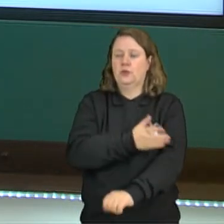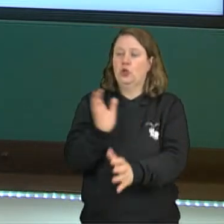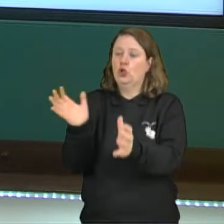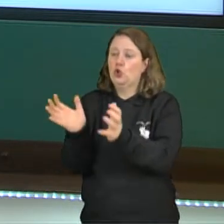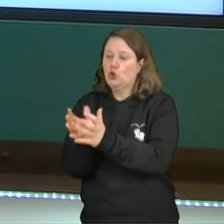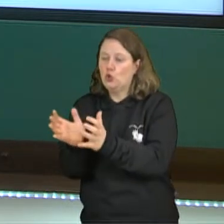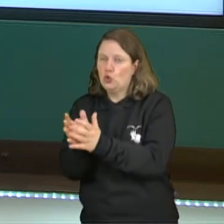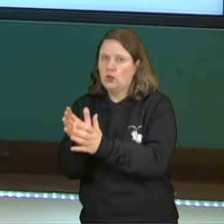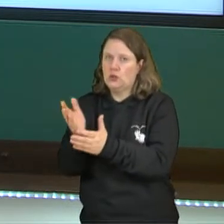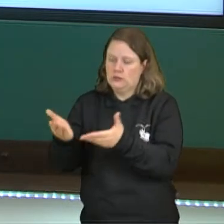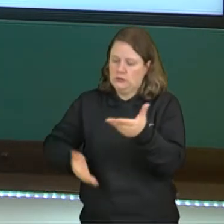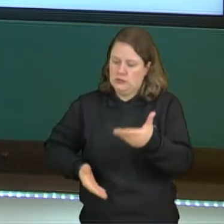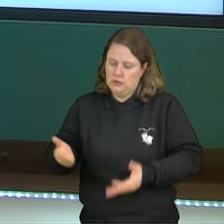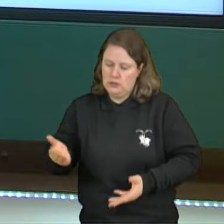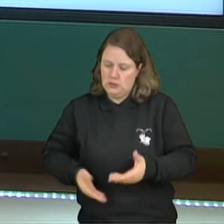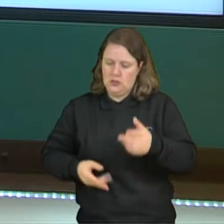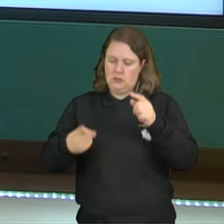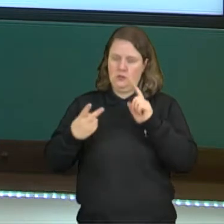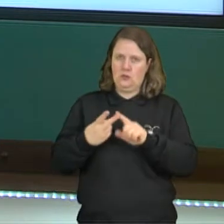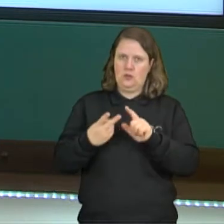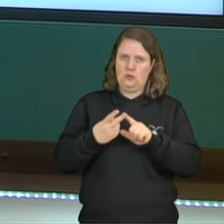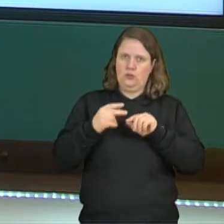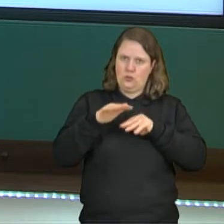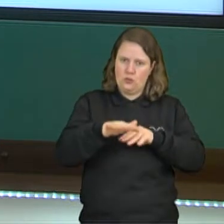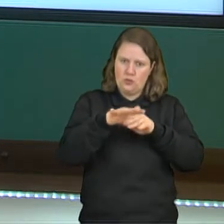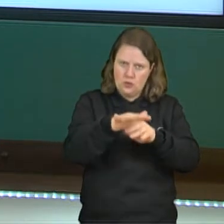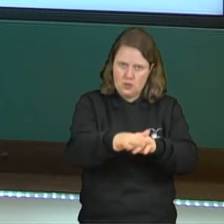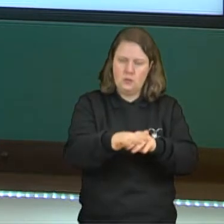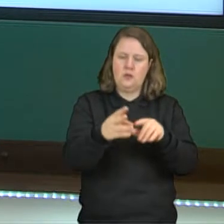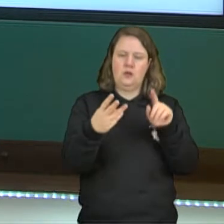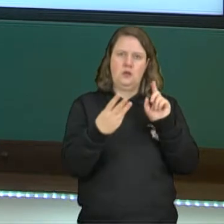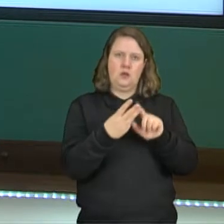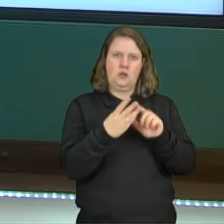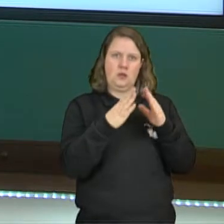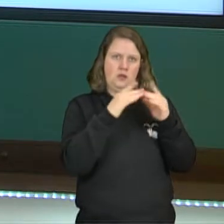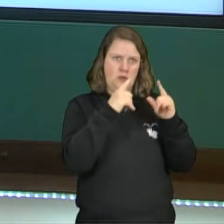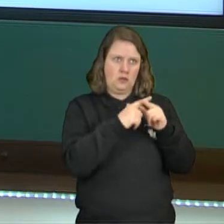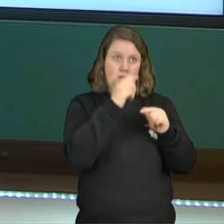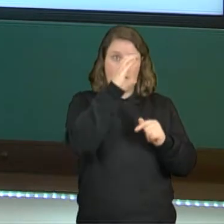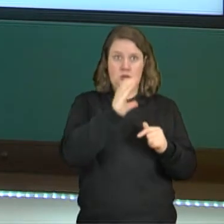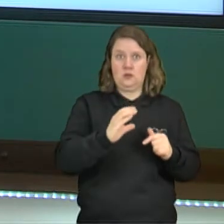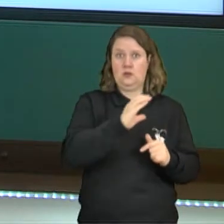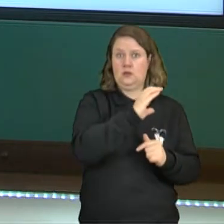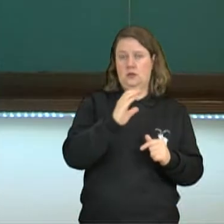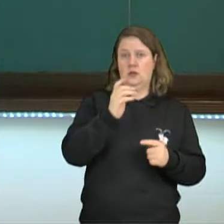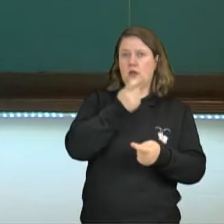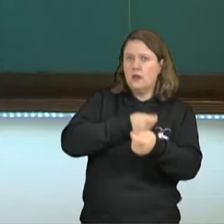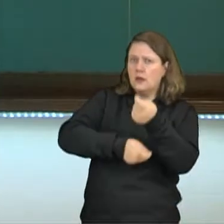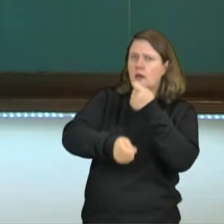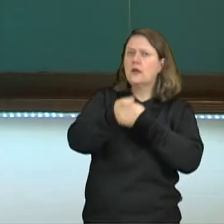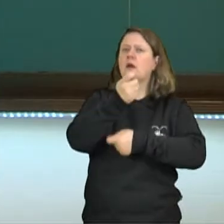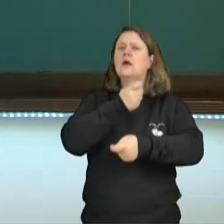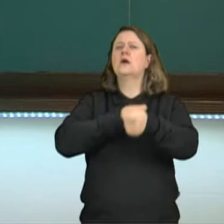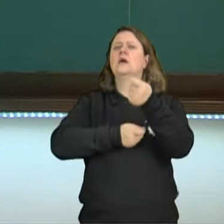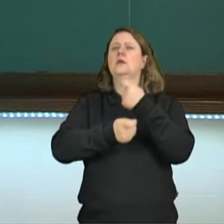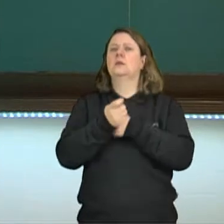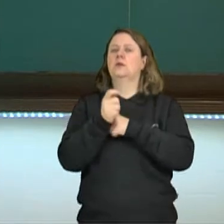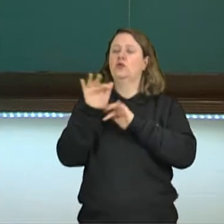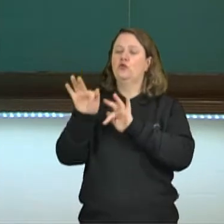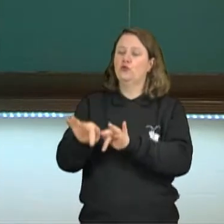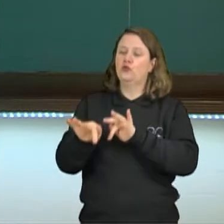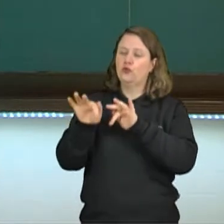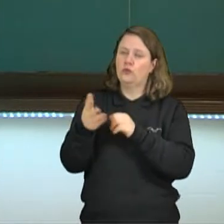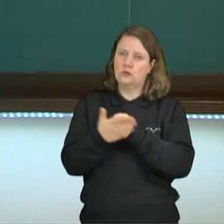de guerreiros e da igreja católica, como a gente percebe aqui. A economia. A economia no feudo se